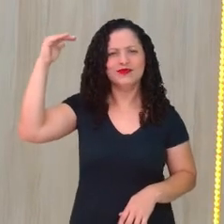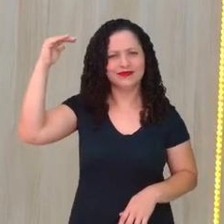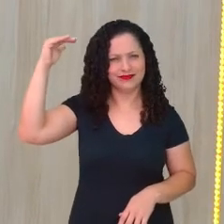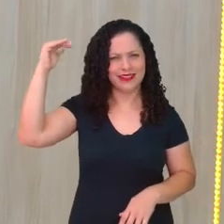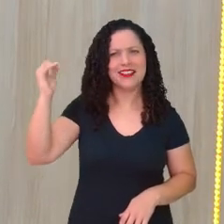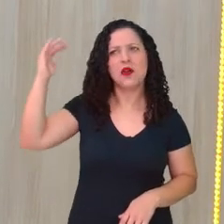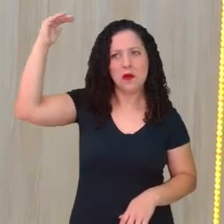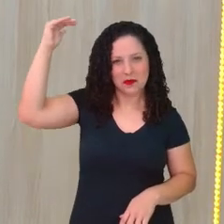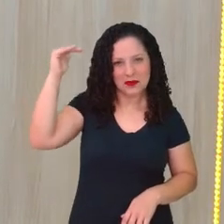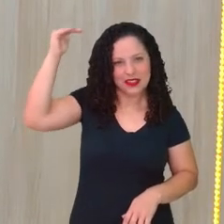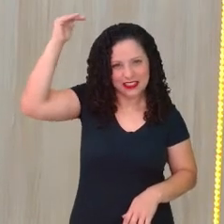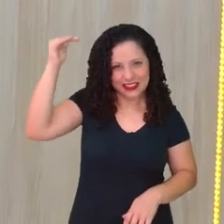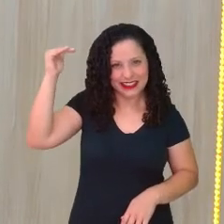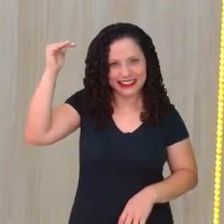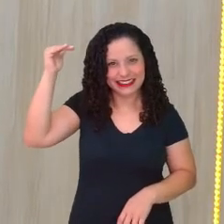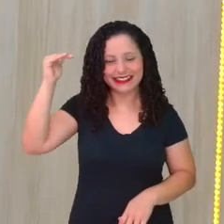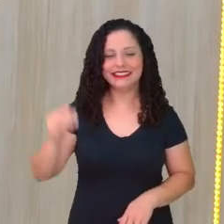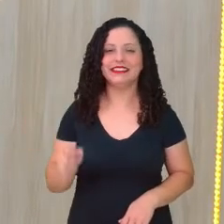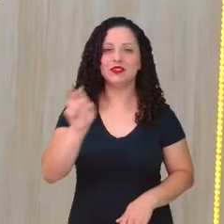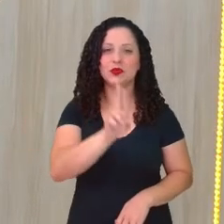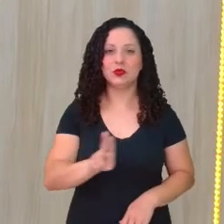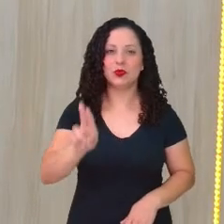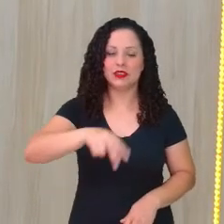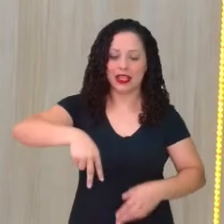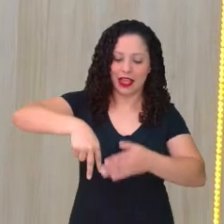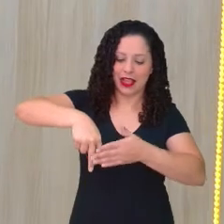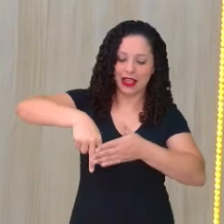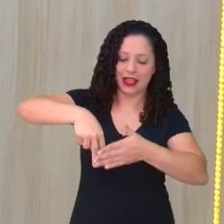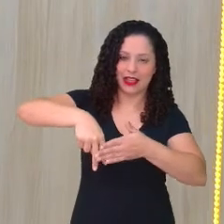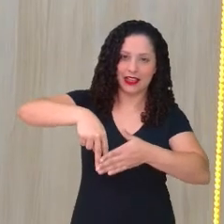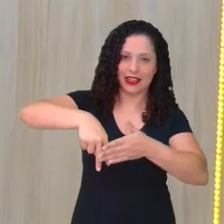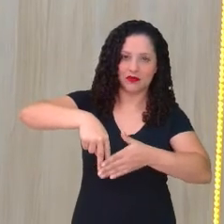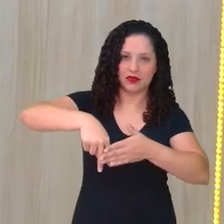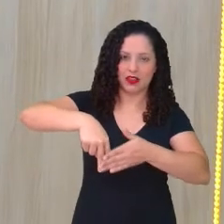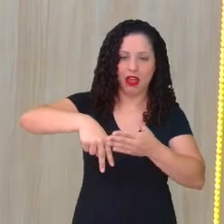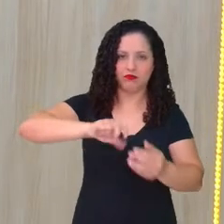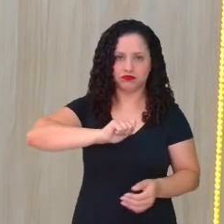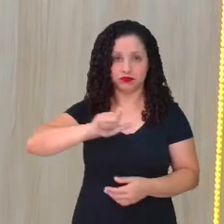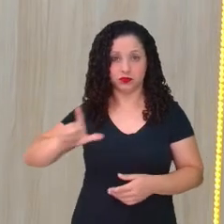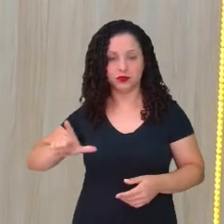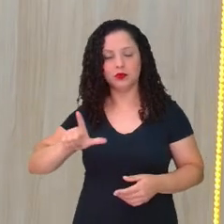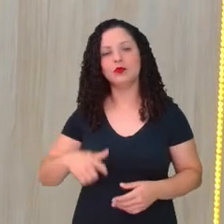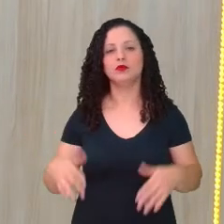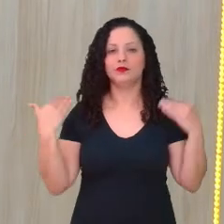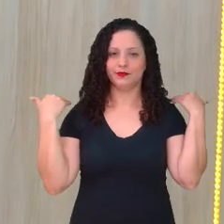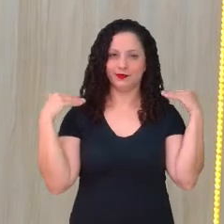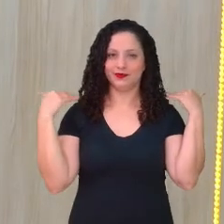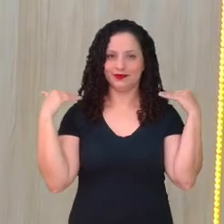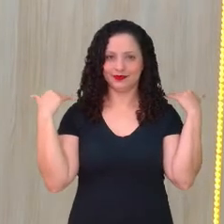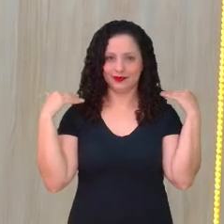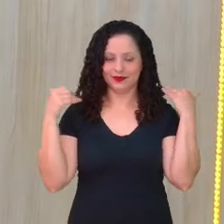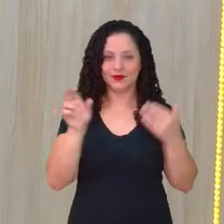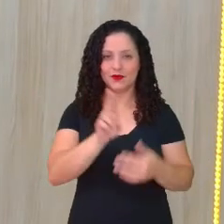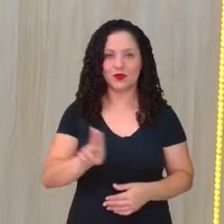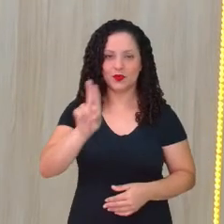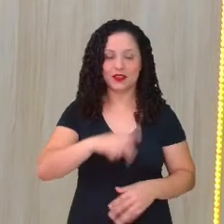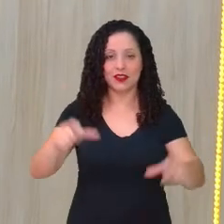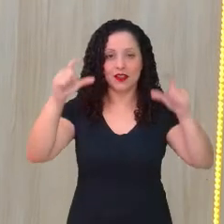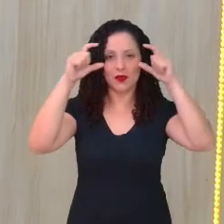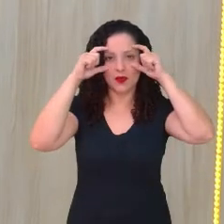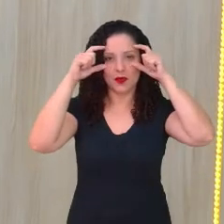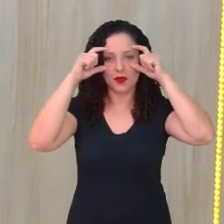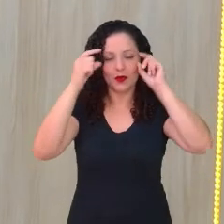não é? Sou baixinha. Visto calça jeans, tenho cabelo tamanho médio, uso óculos,